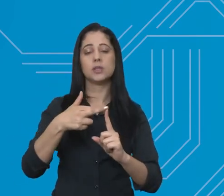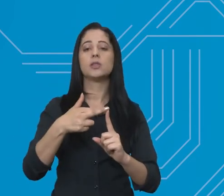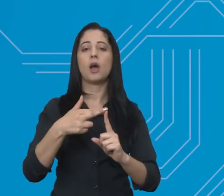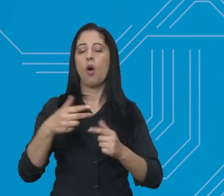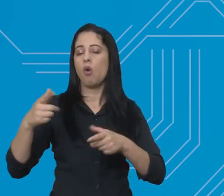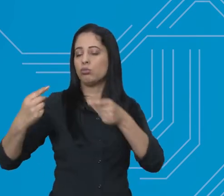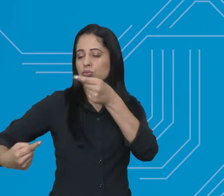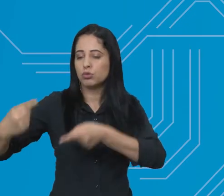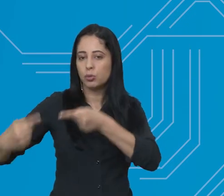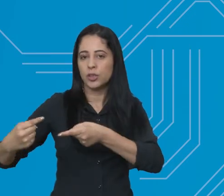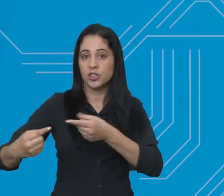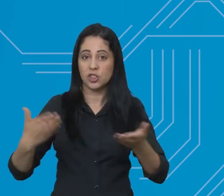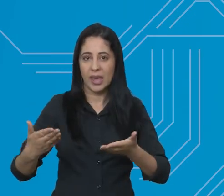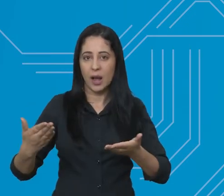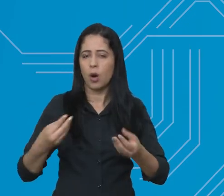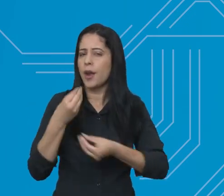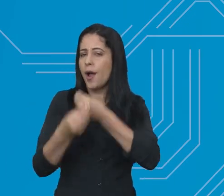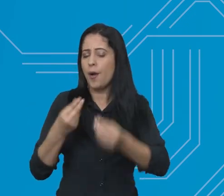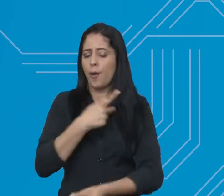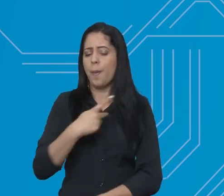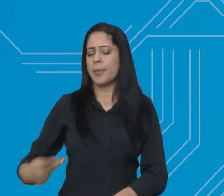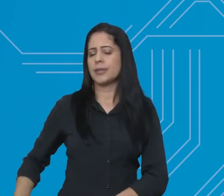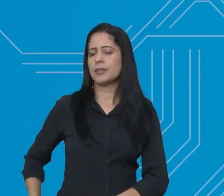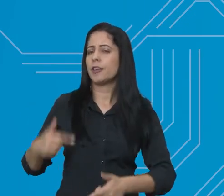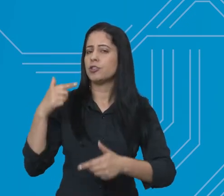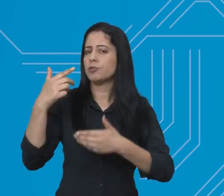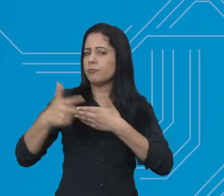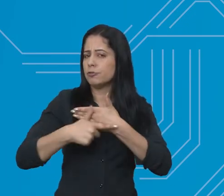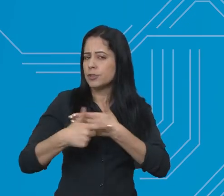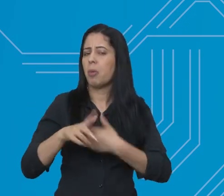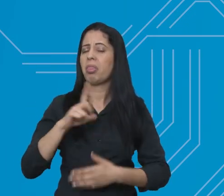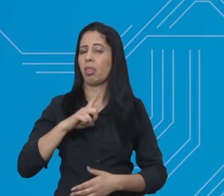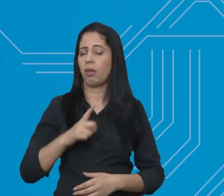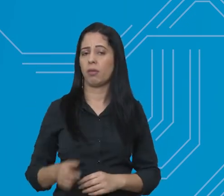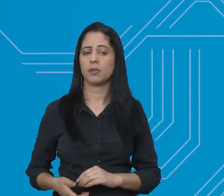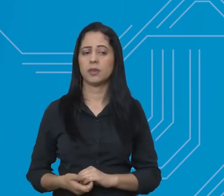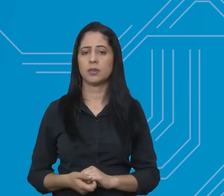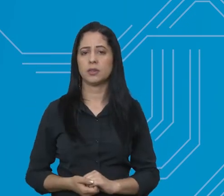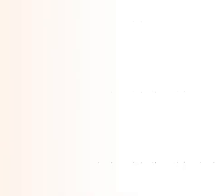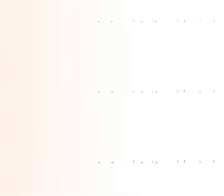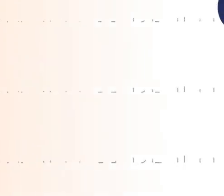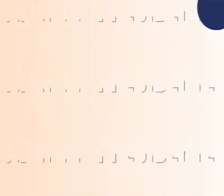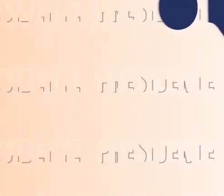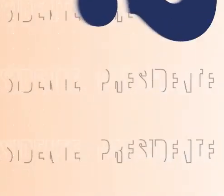políticos agora é hora de saber o que faz o presidente da república